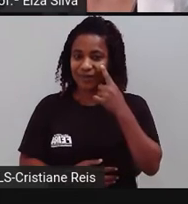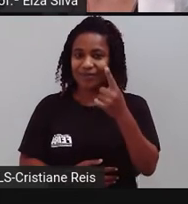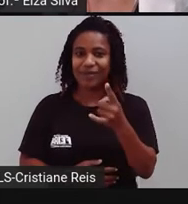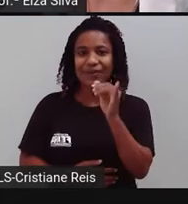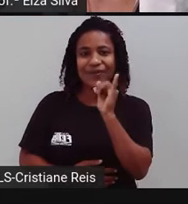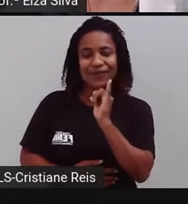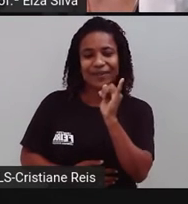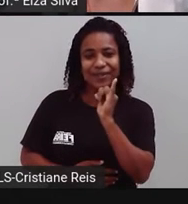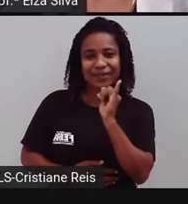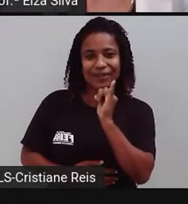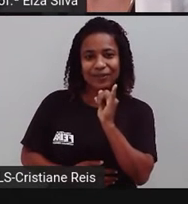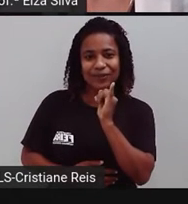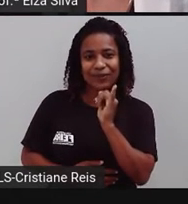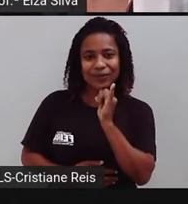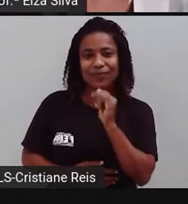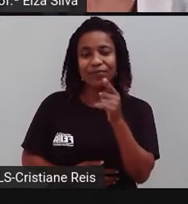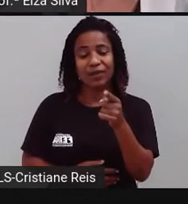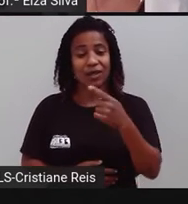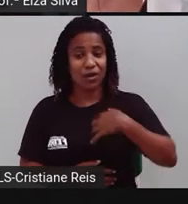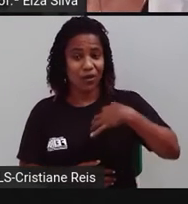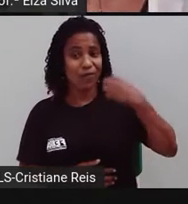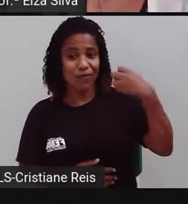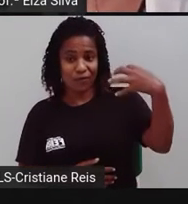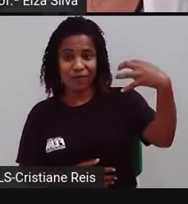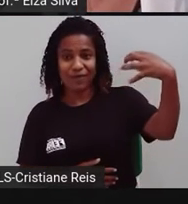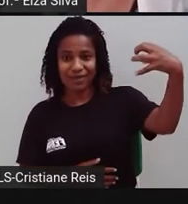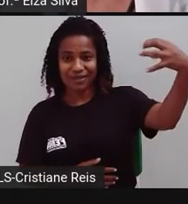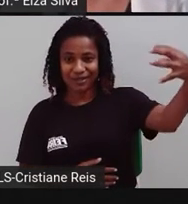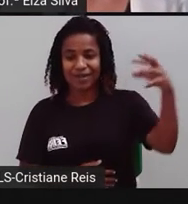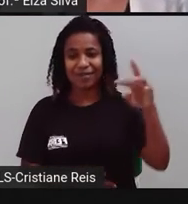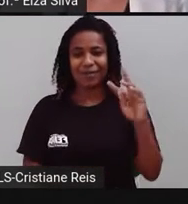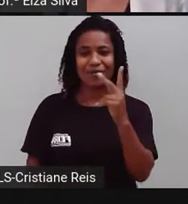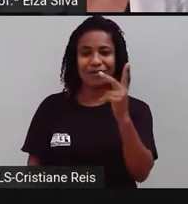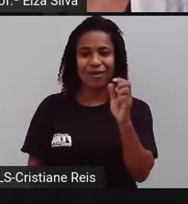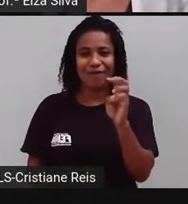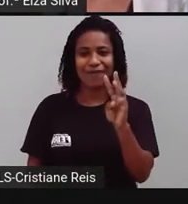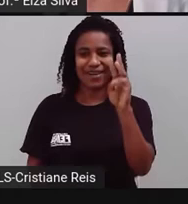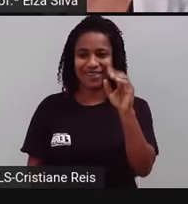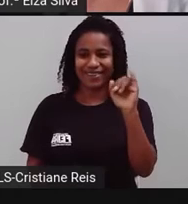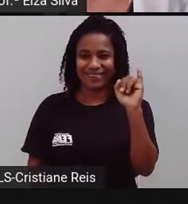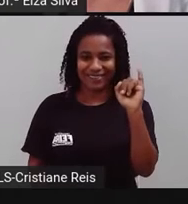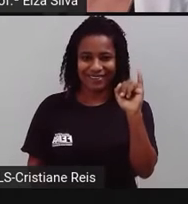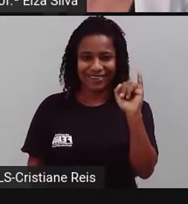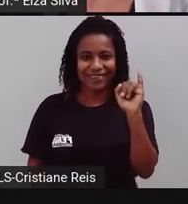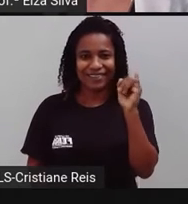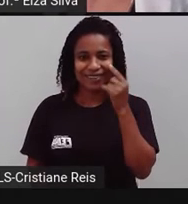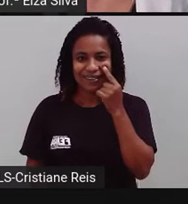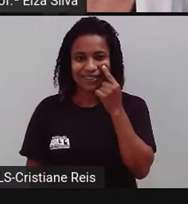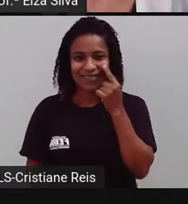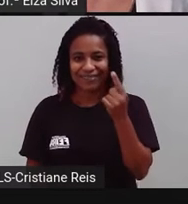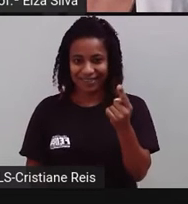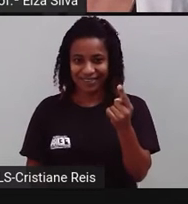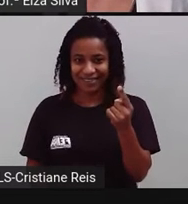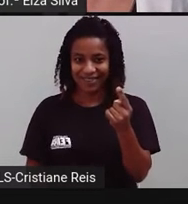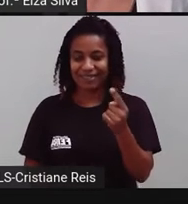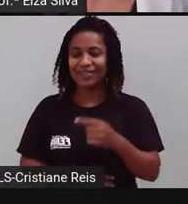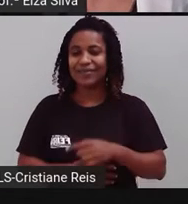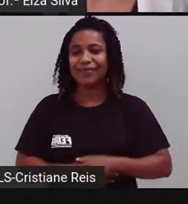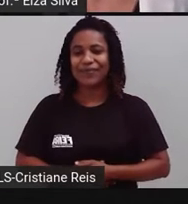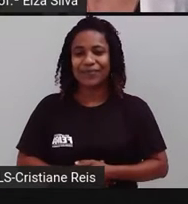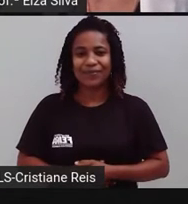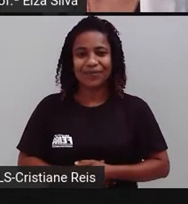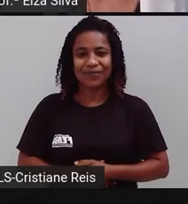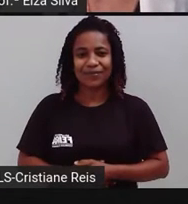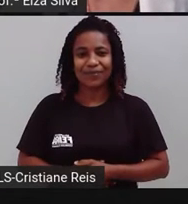summer vacation. Então, eu vou viajar para o Havaí nas minhas férias de verão. So, for my